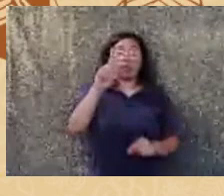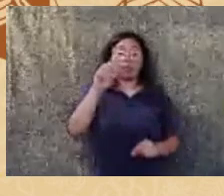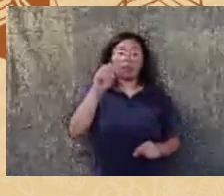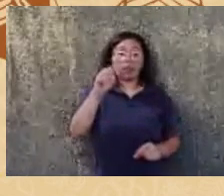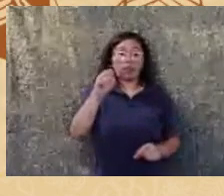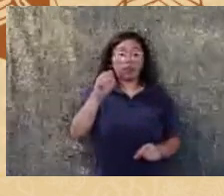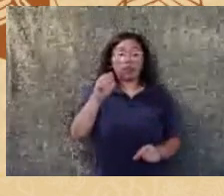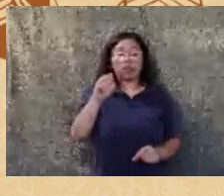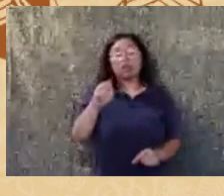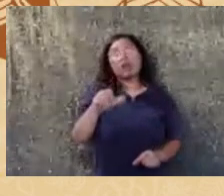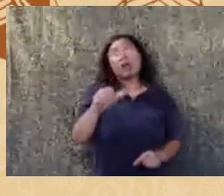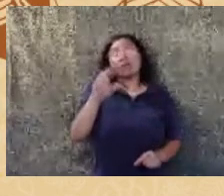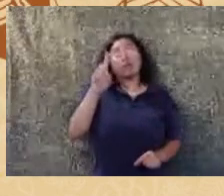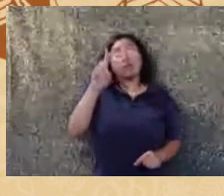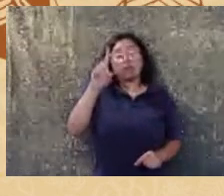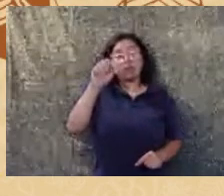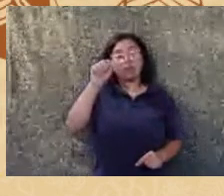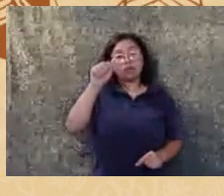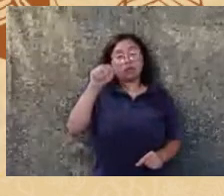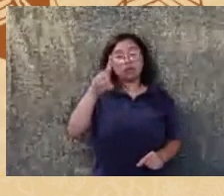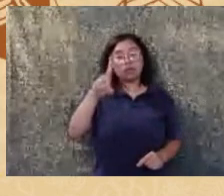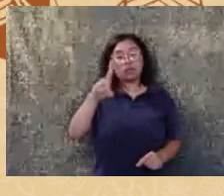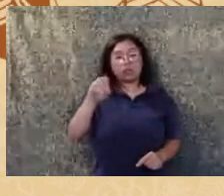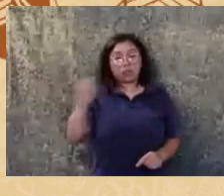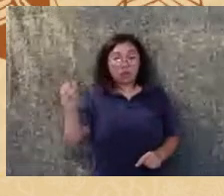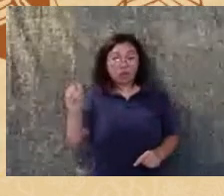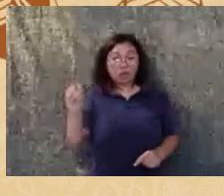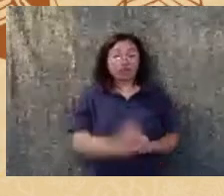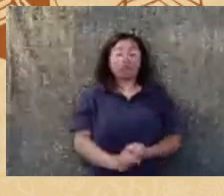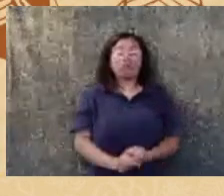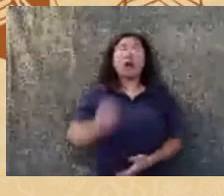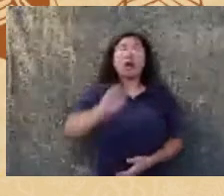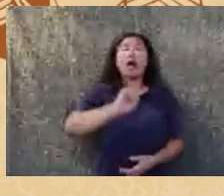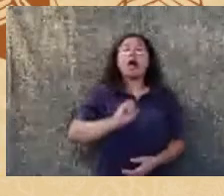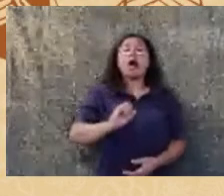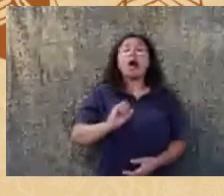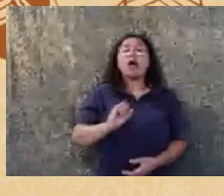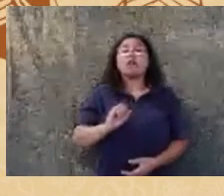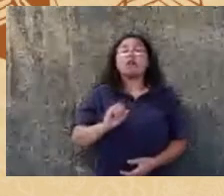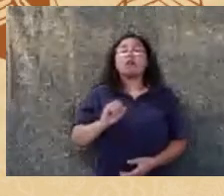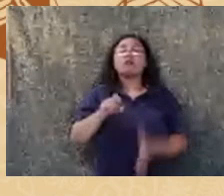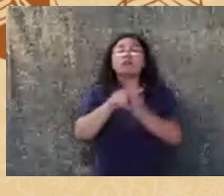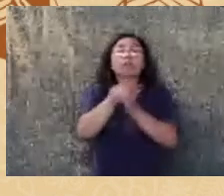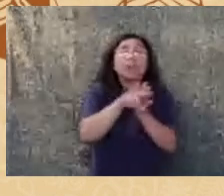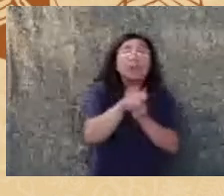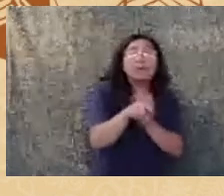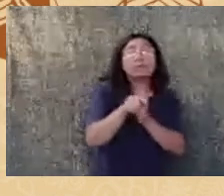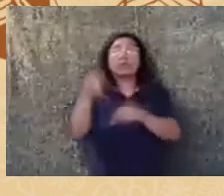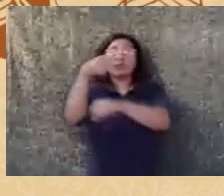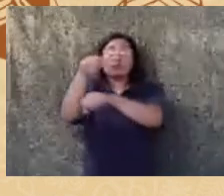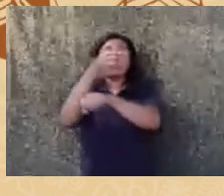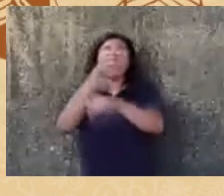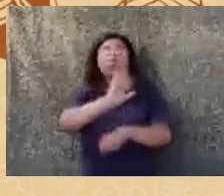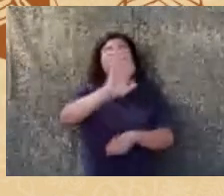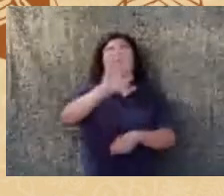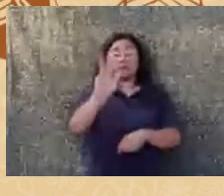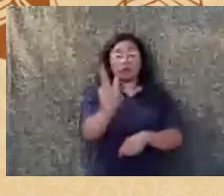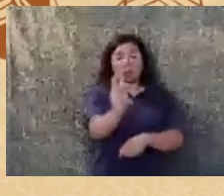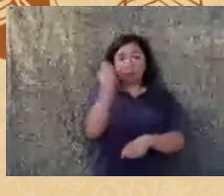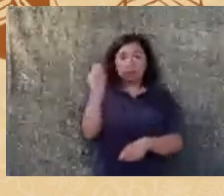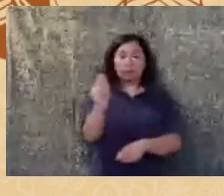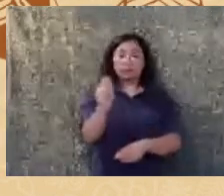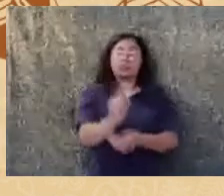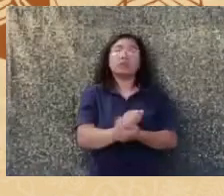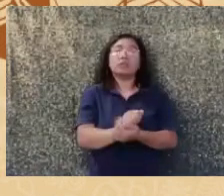abaixo da linha do Sahara ou seja africanos só que desses 29 mais uma vez 18